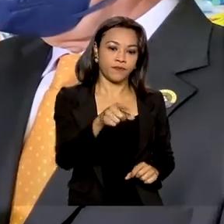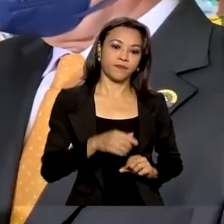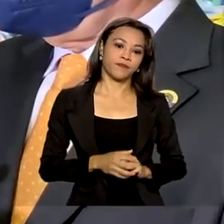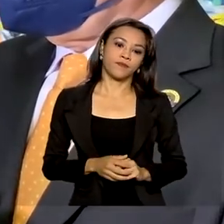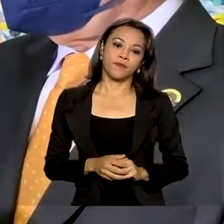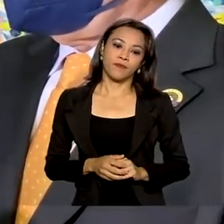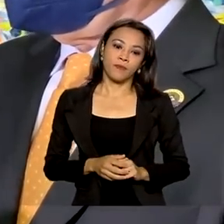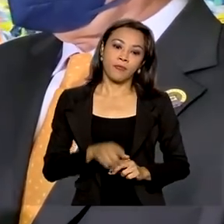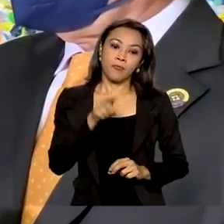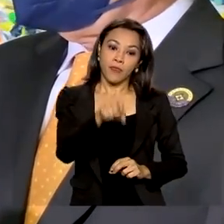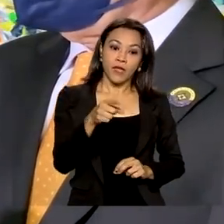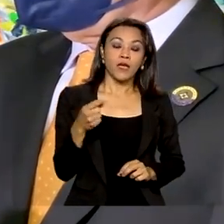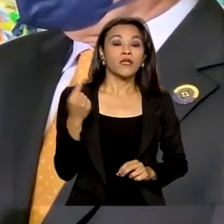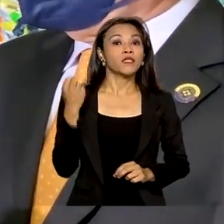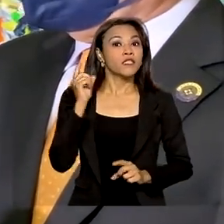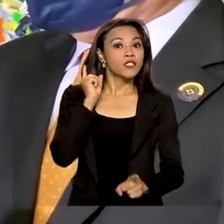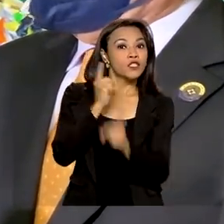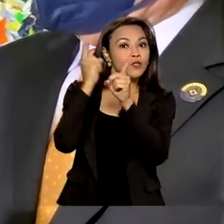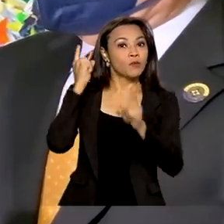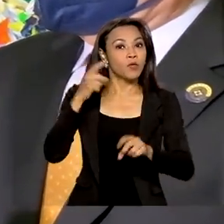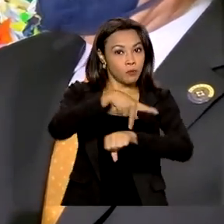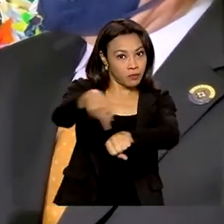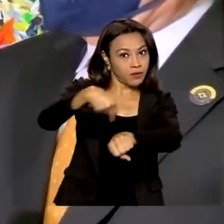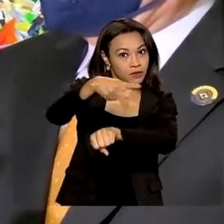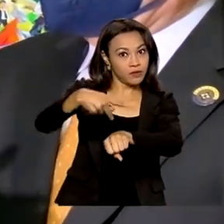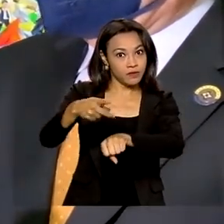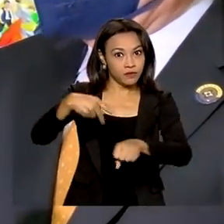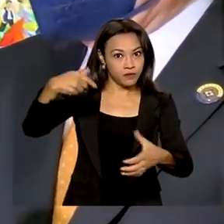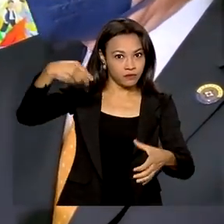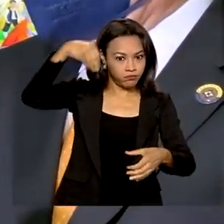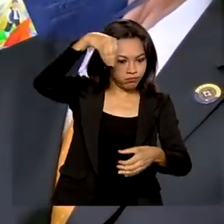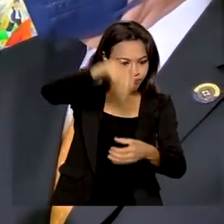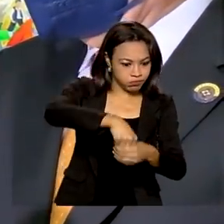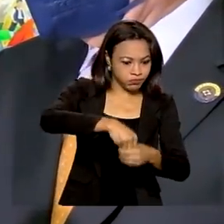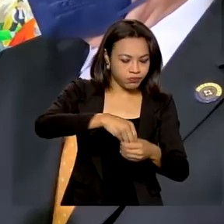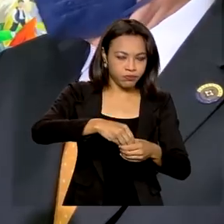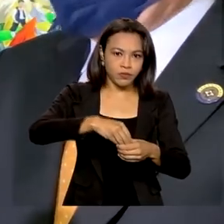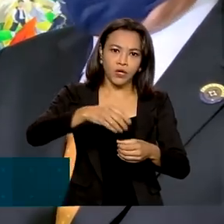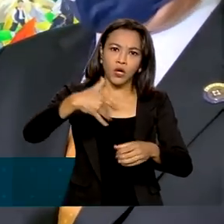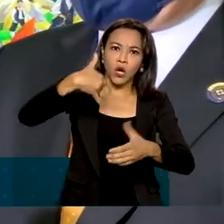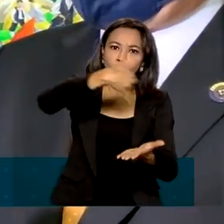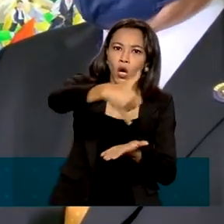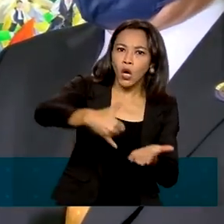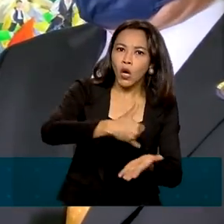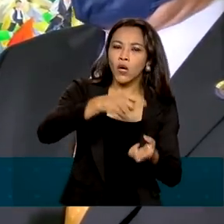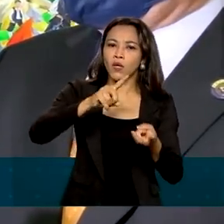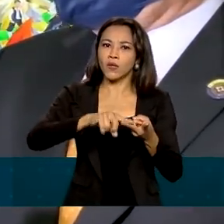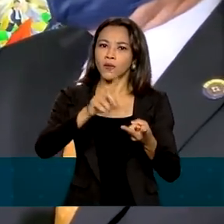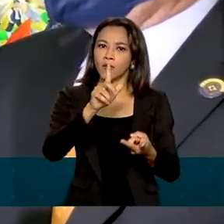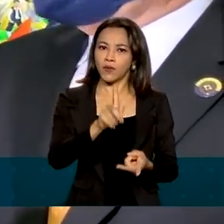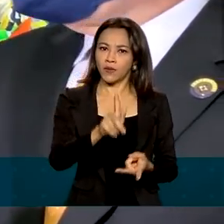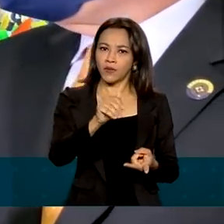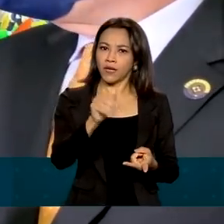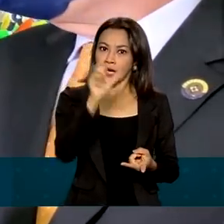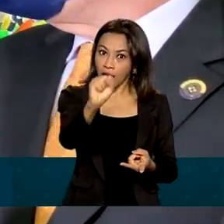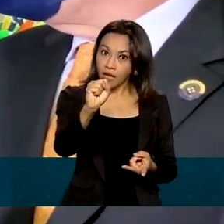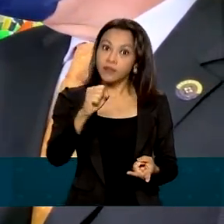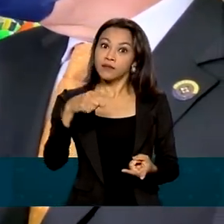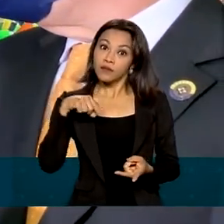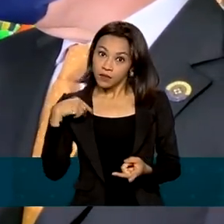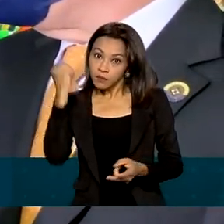grandes reservas de óleo e gás, tem uma agricultura ali que em parte interessa pra gente ali, a questão